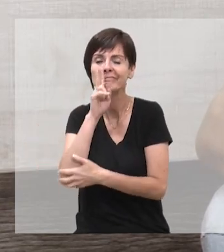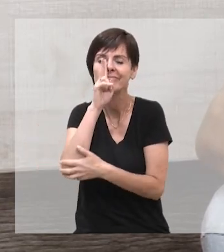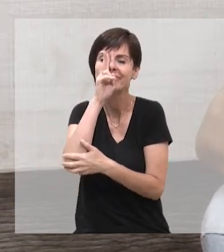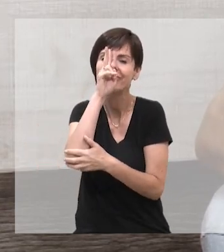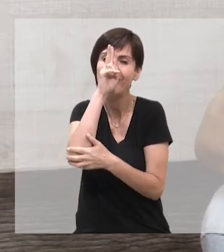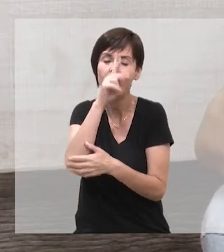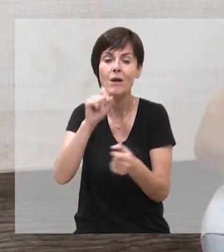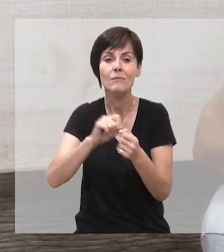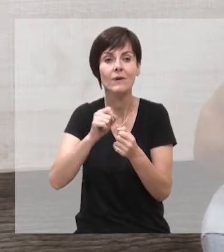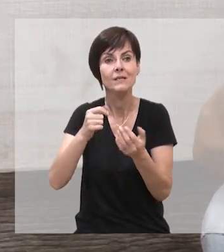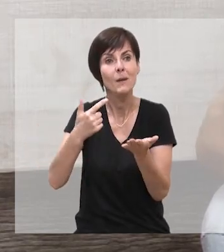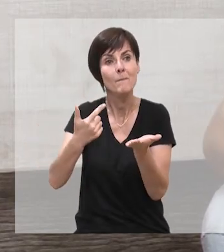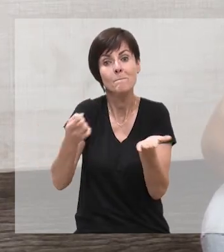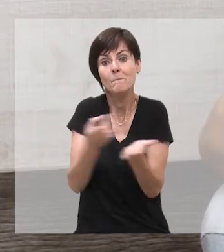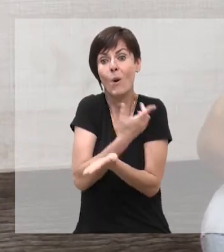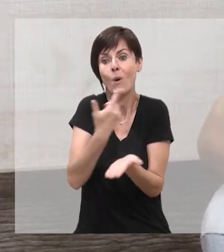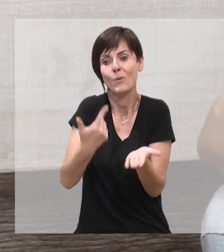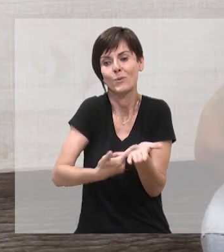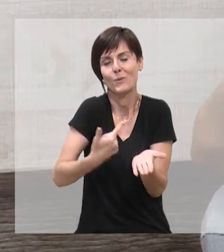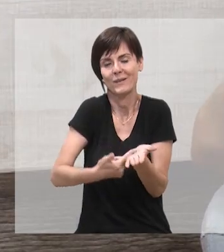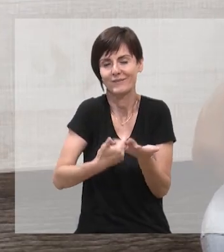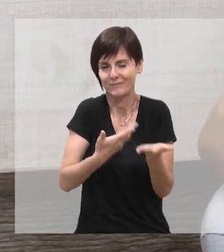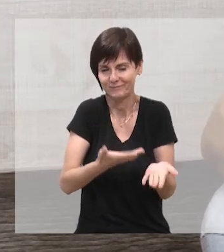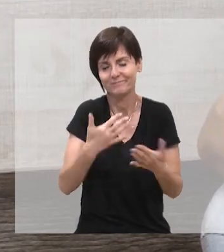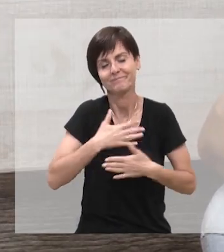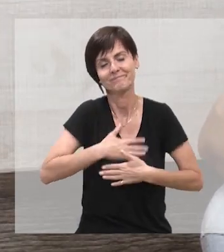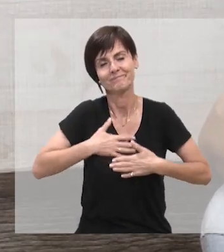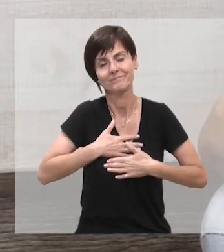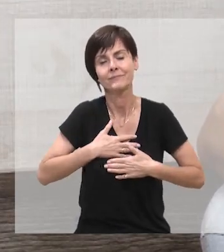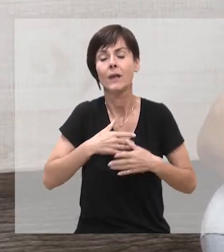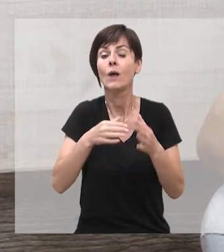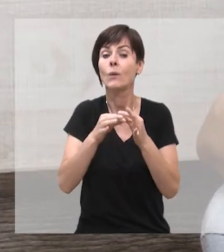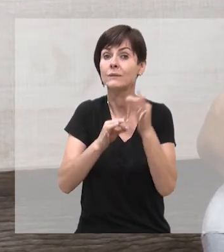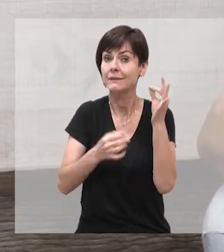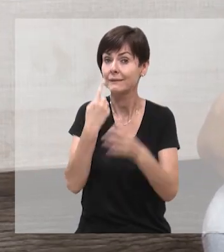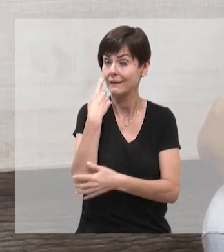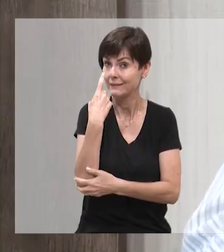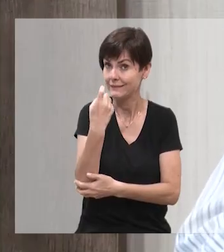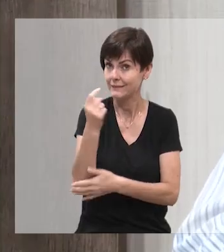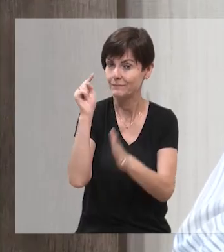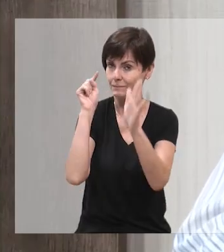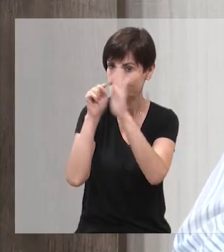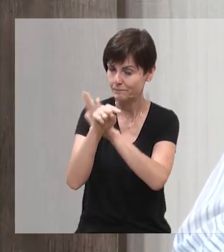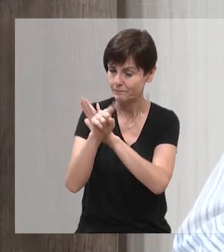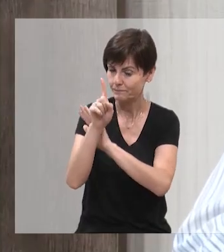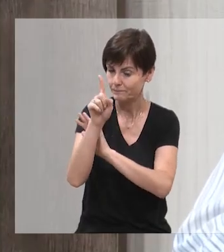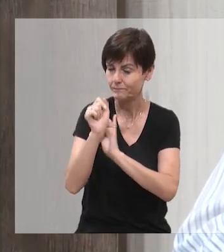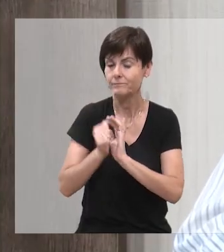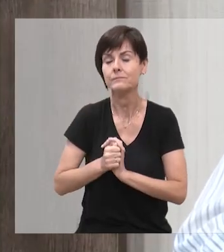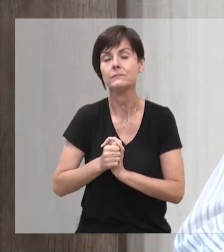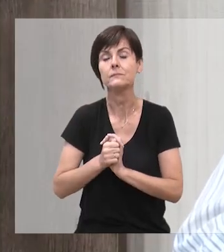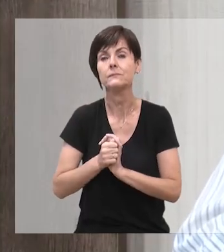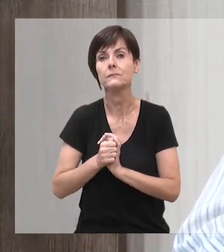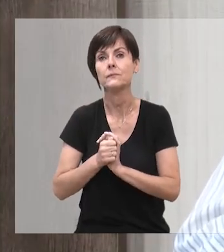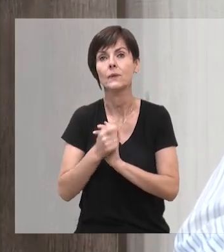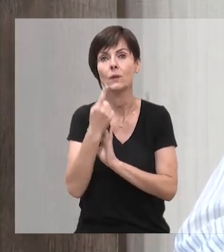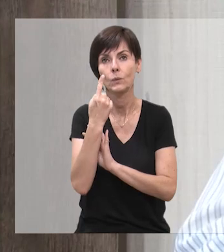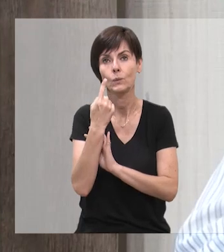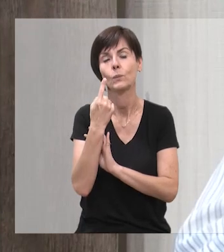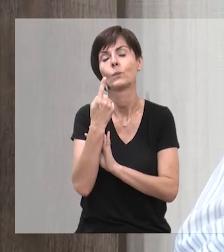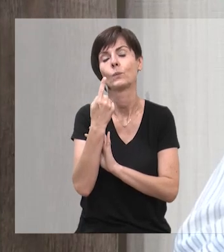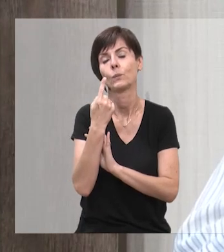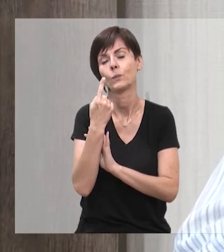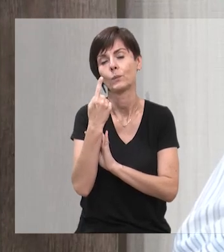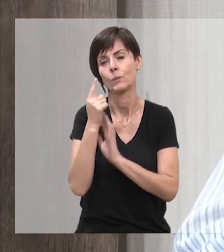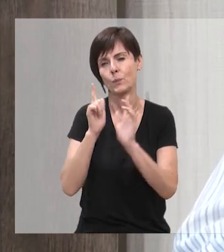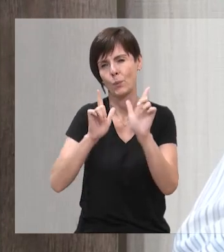intensificou no último ano para produzir o livro. Um detalhe interessante e um dos blocos